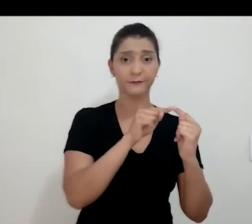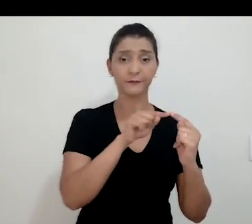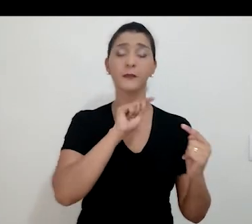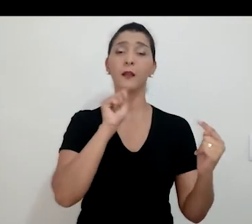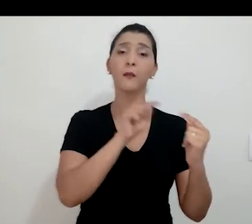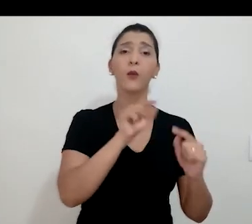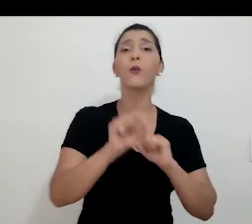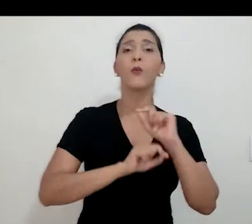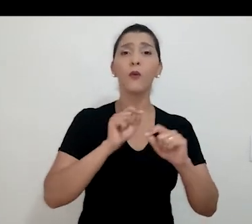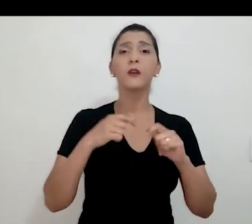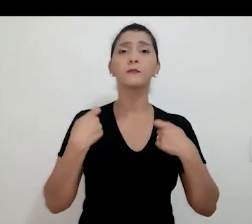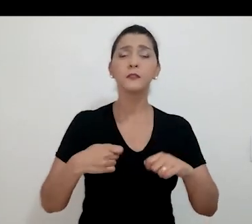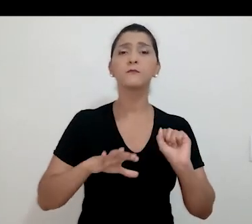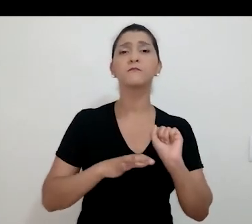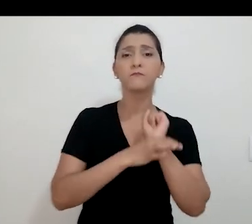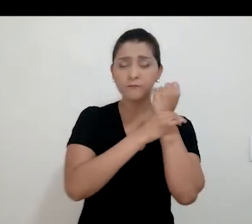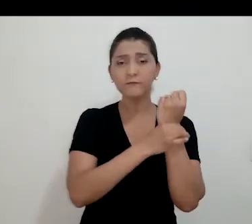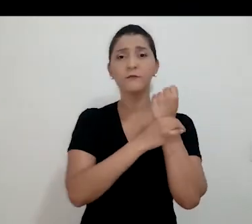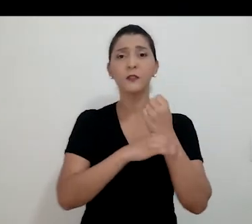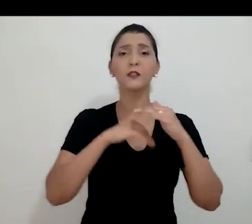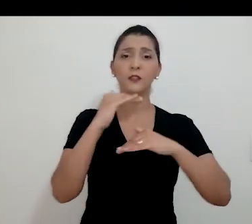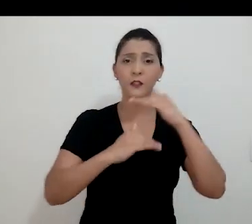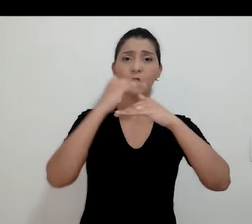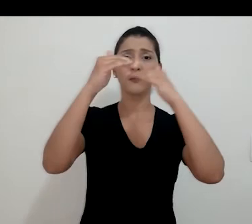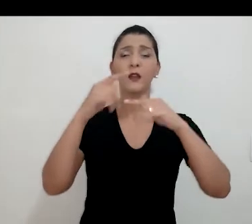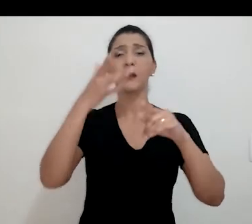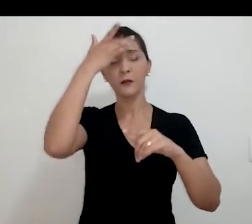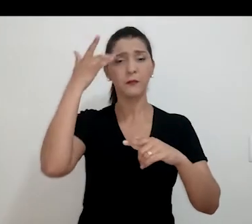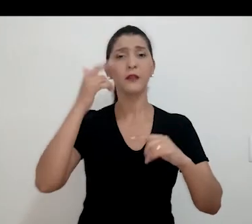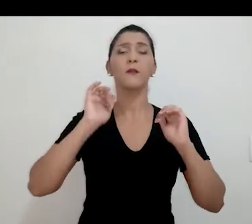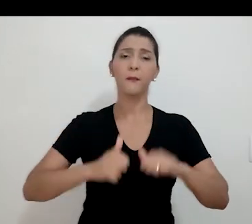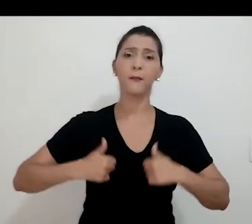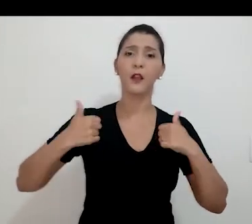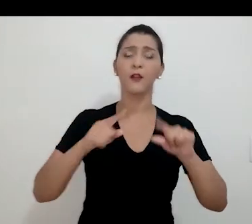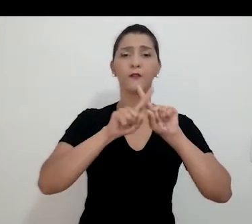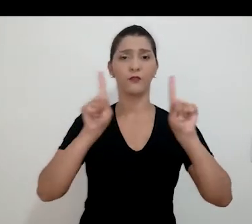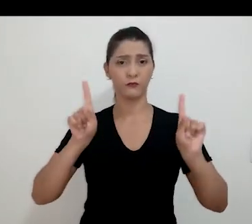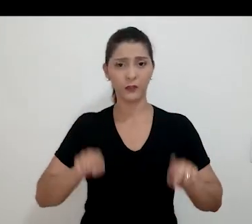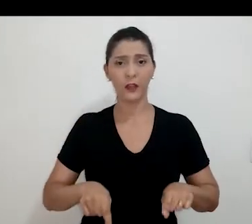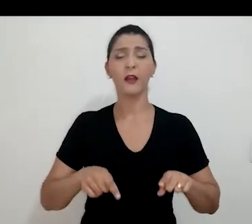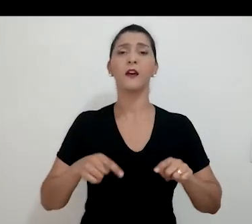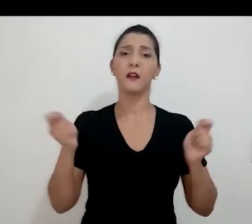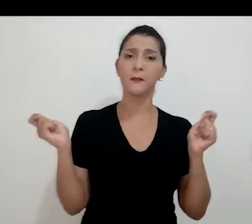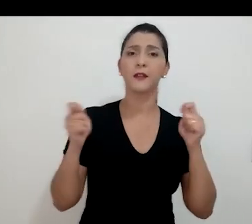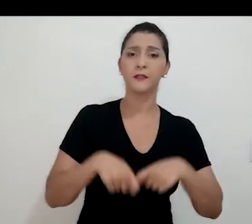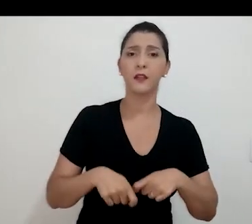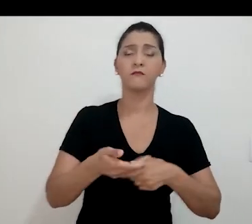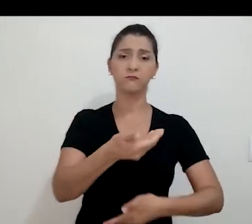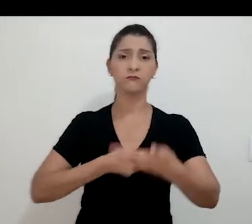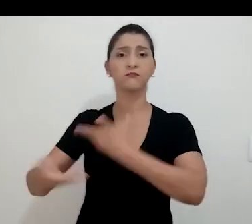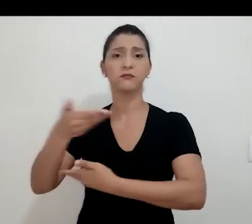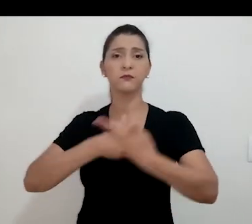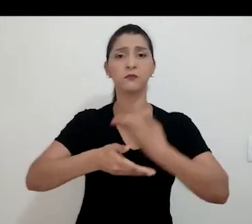garantir o desenvolvimento do programa destinado à qualificação e capacitação dos servidores, promover a gestão